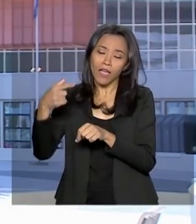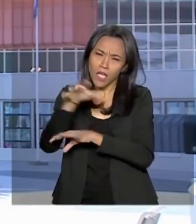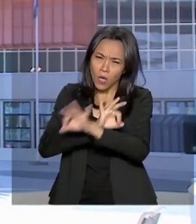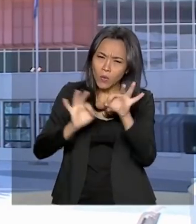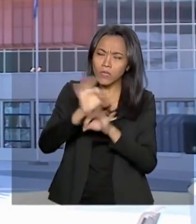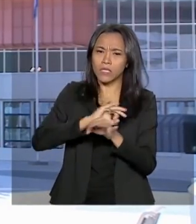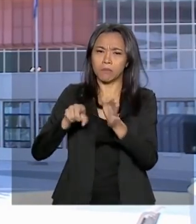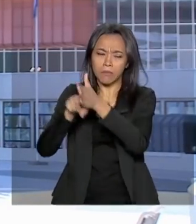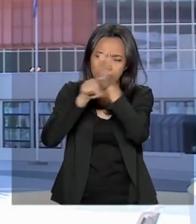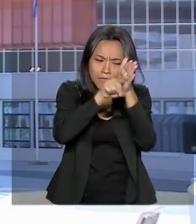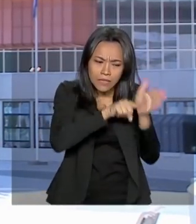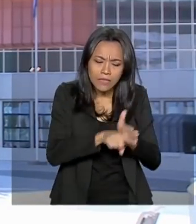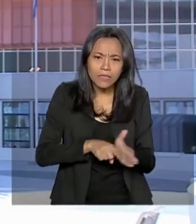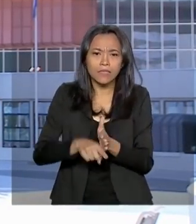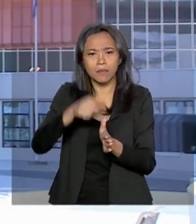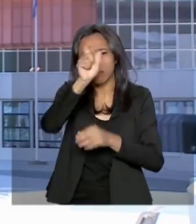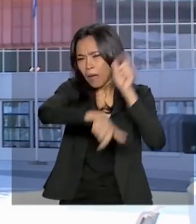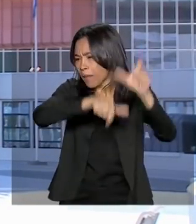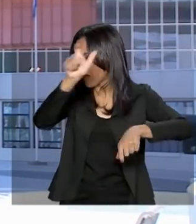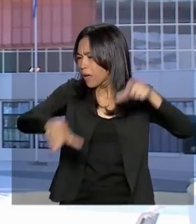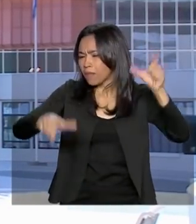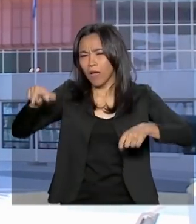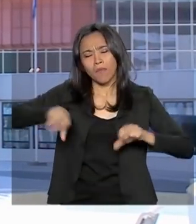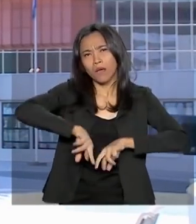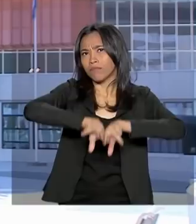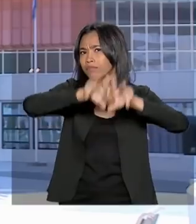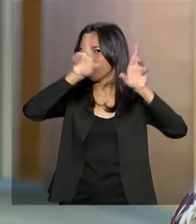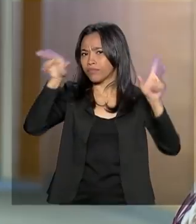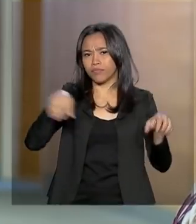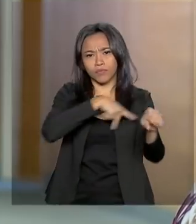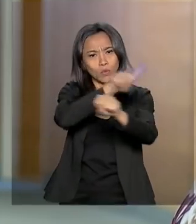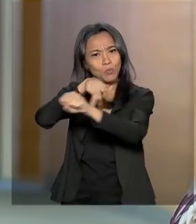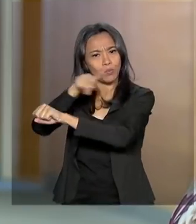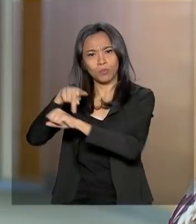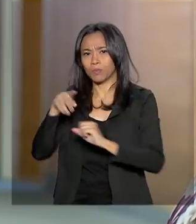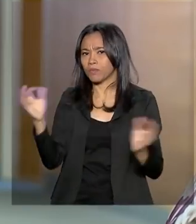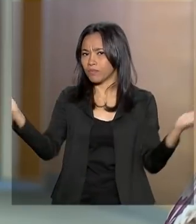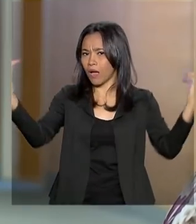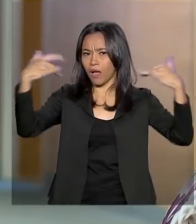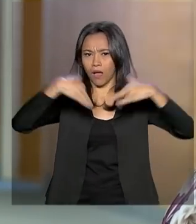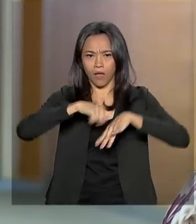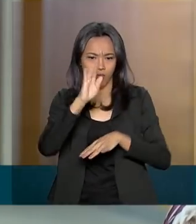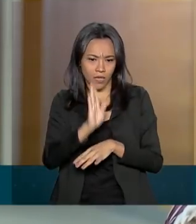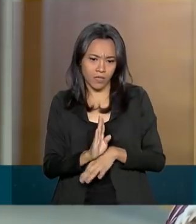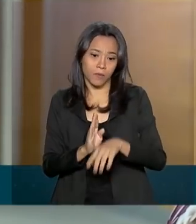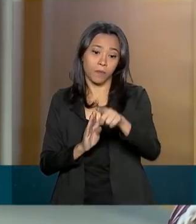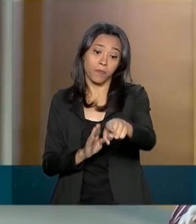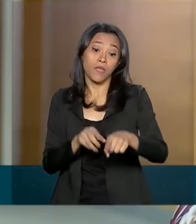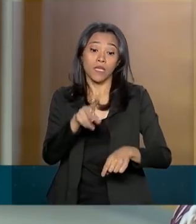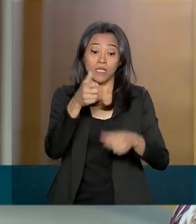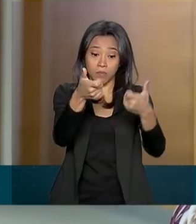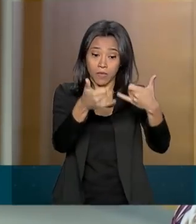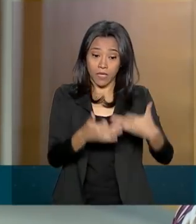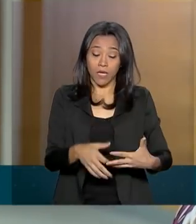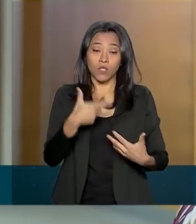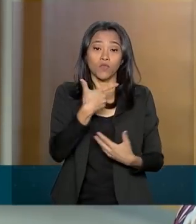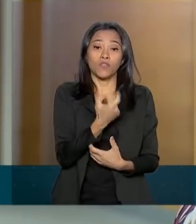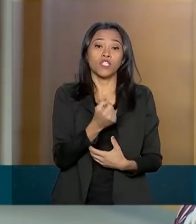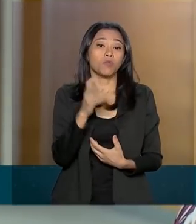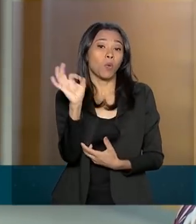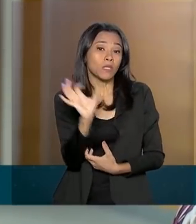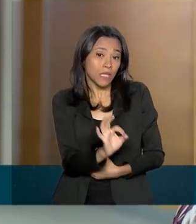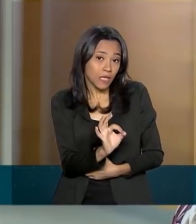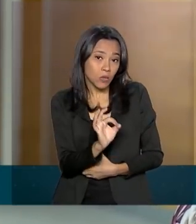cientistas e especialistas de várias partes do mundo. Apenas 20% da força total de trabalho na área de